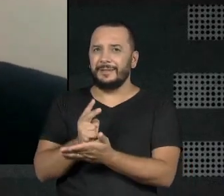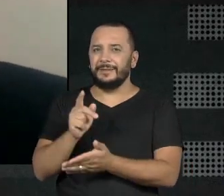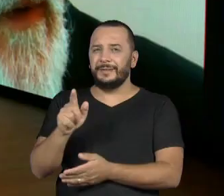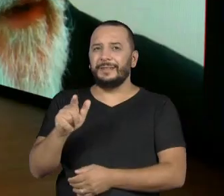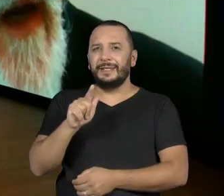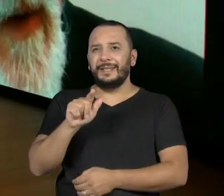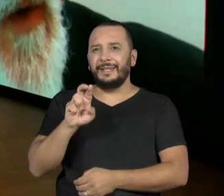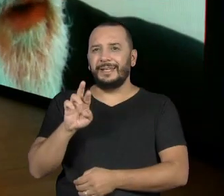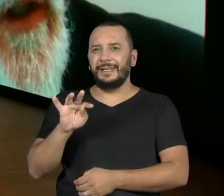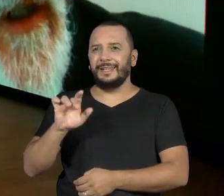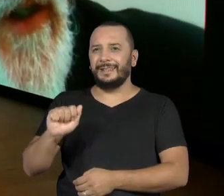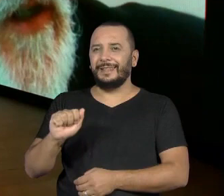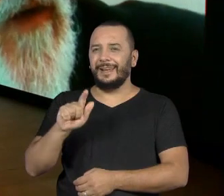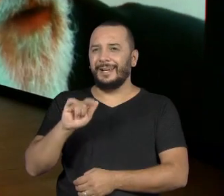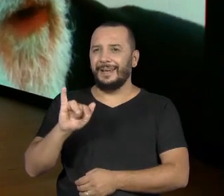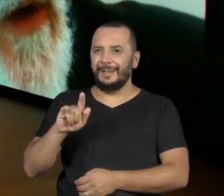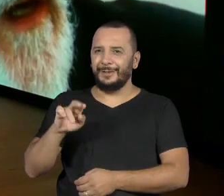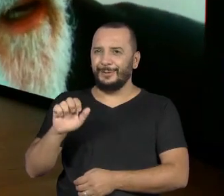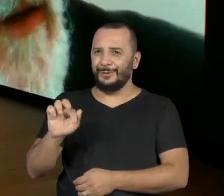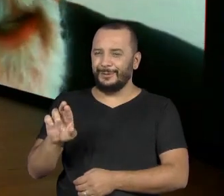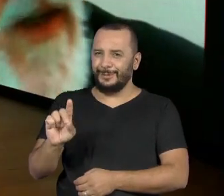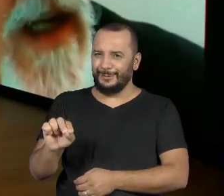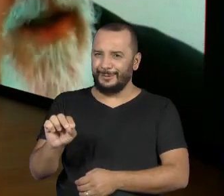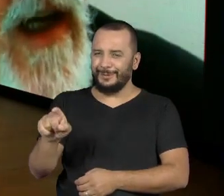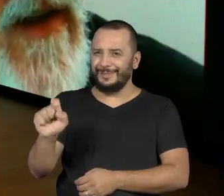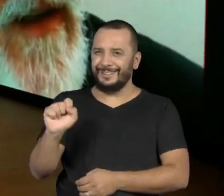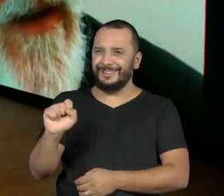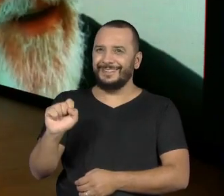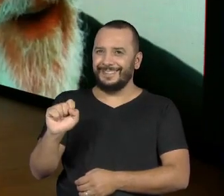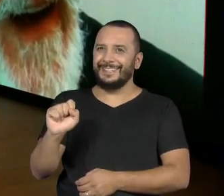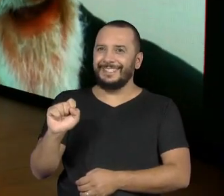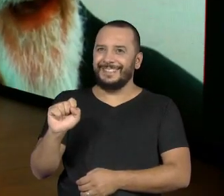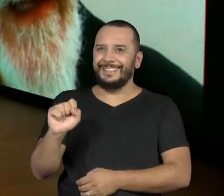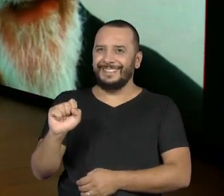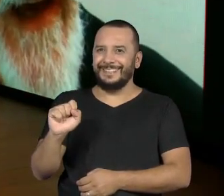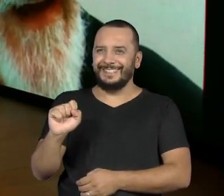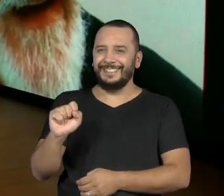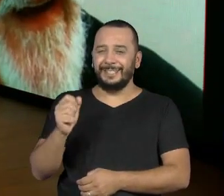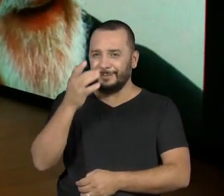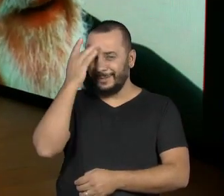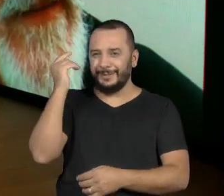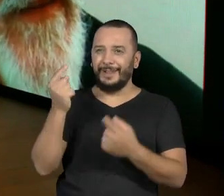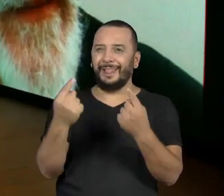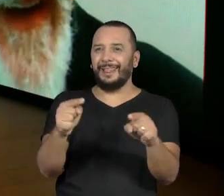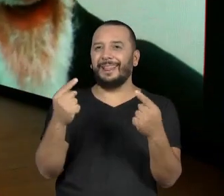Greta Garbo, uma cortina que tinha diminuto, eu saia de lá de dentro, né? Greta!